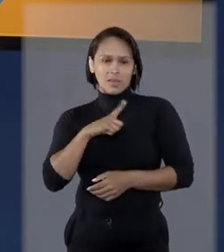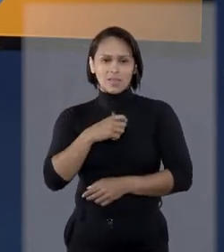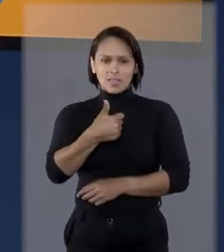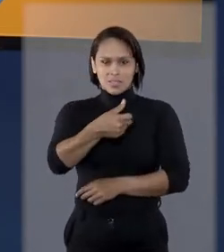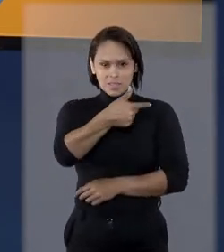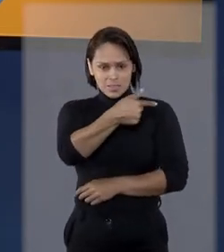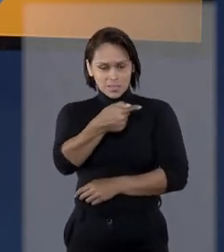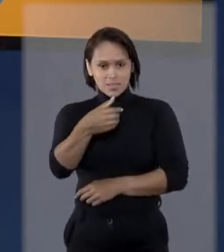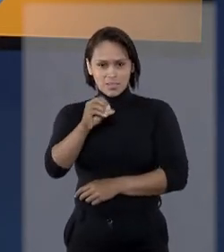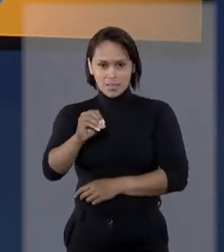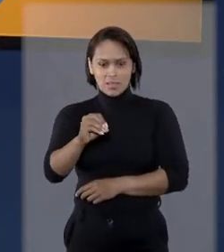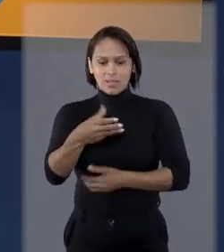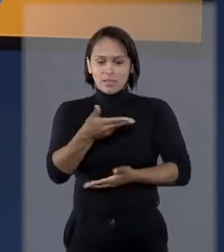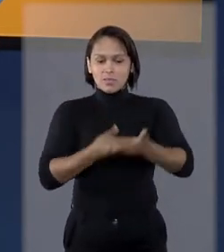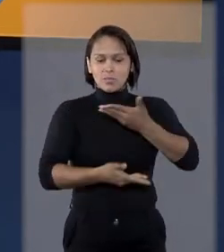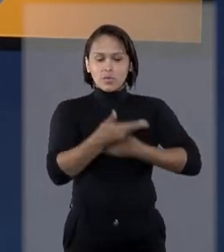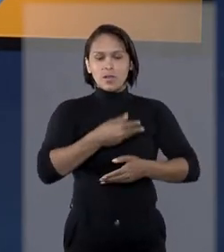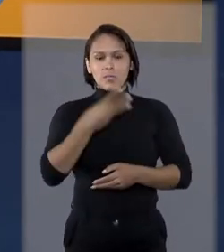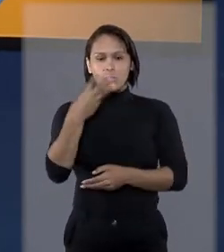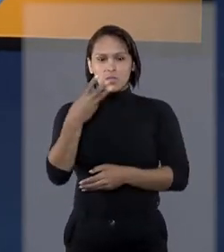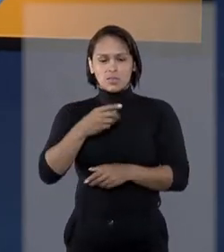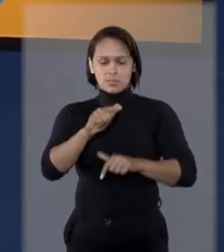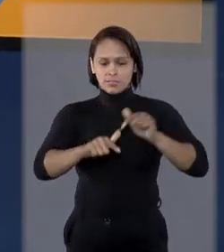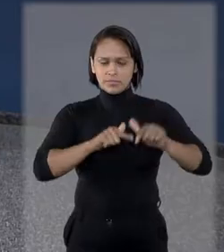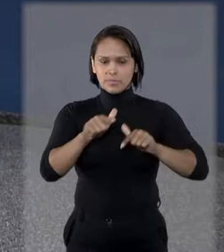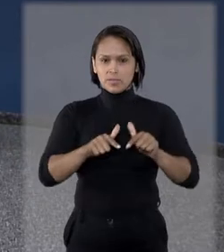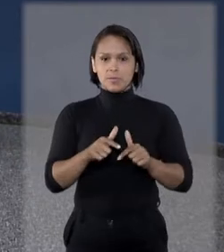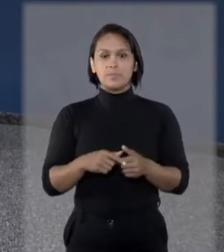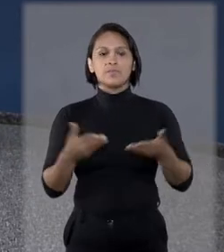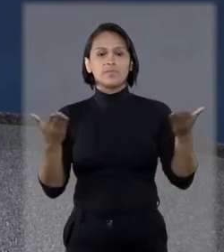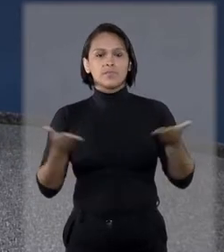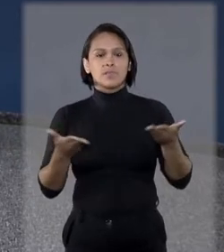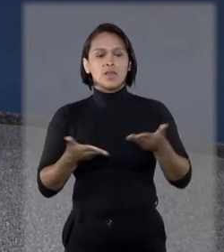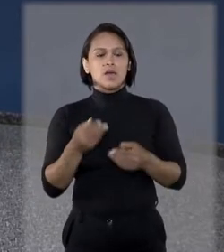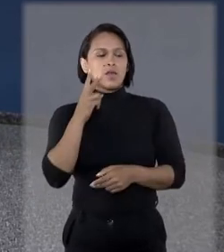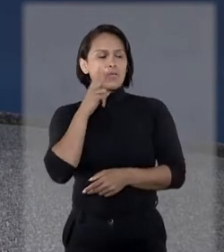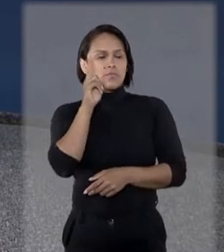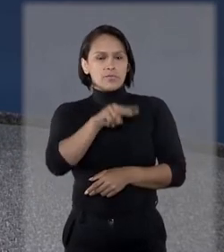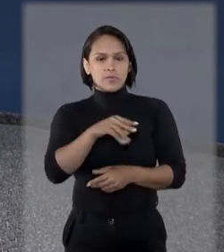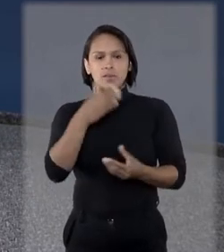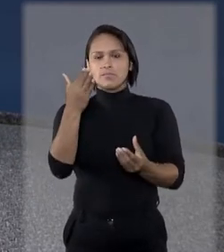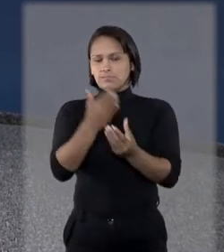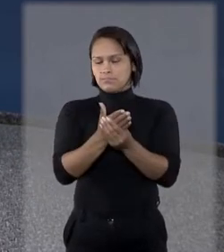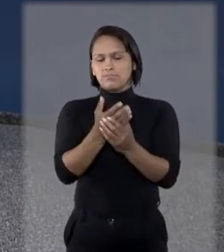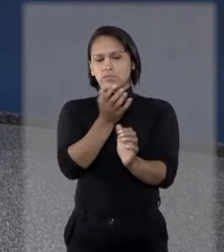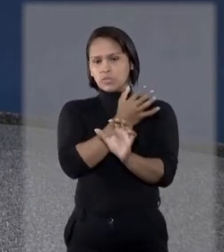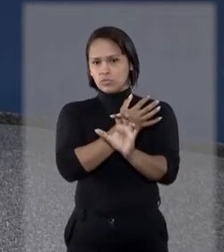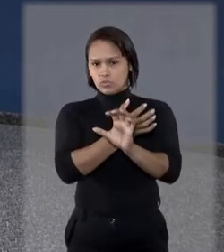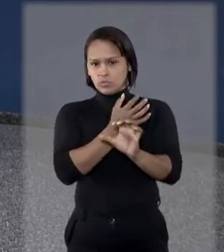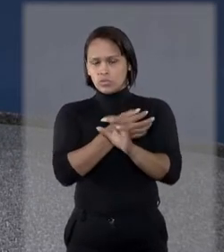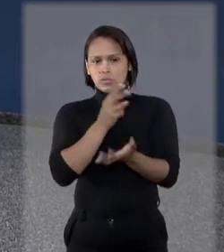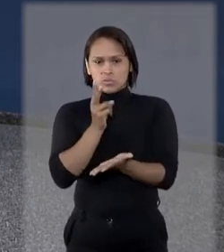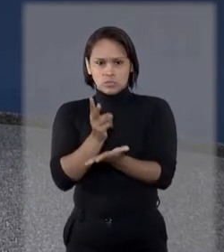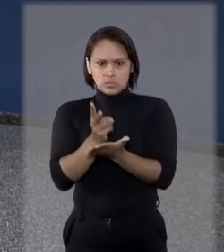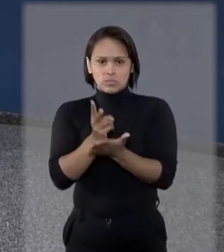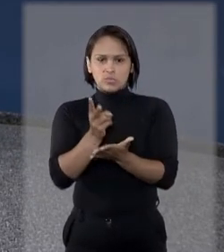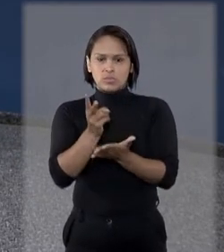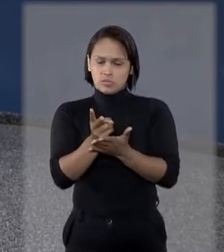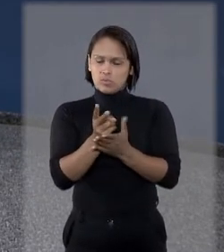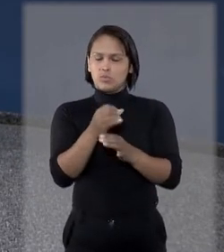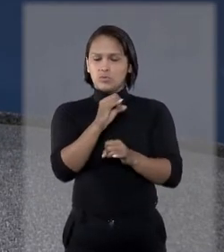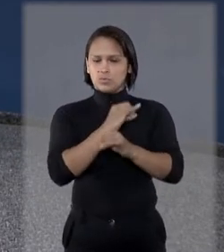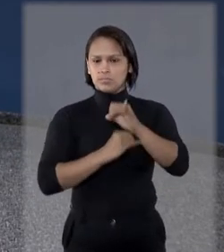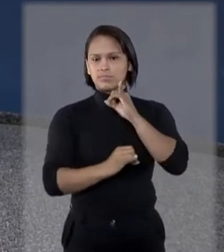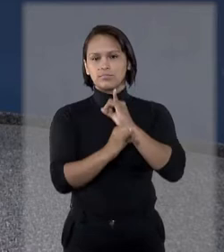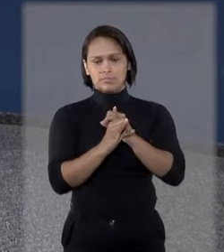de 170 colaboradores terceirizados. E agora vamos ver que as sessões de julgamento do Tribunal continuam